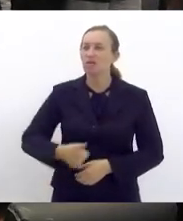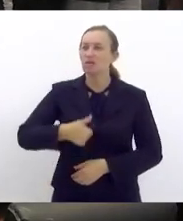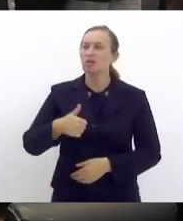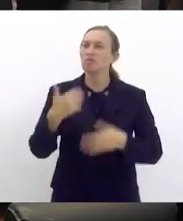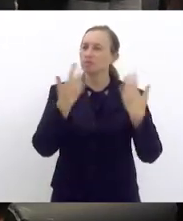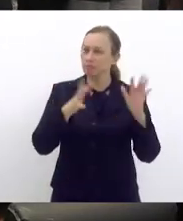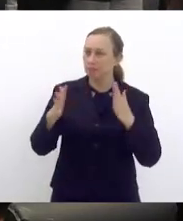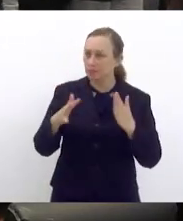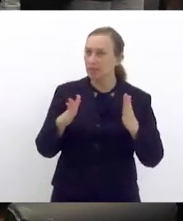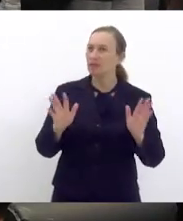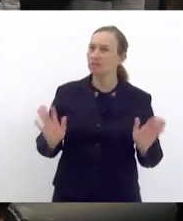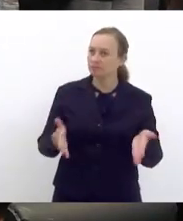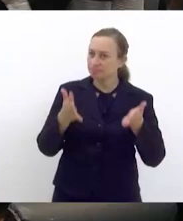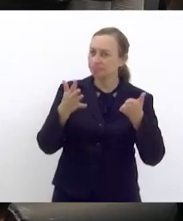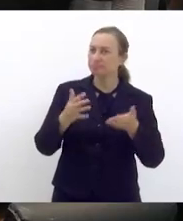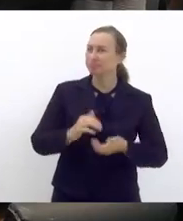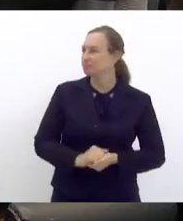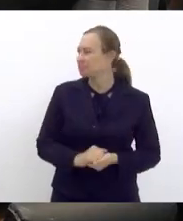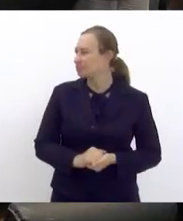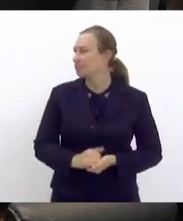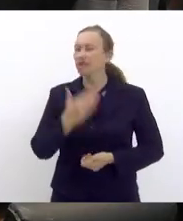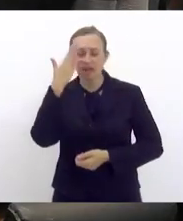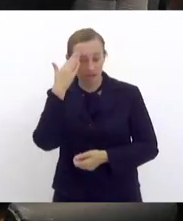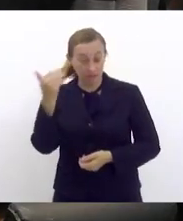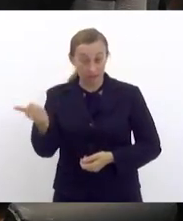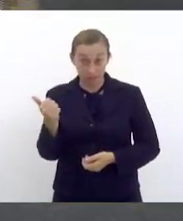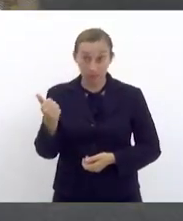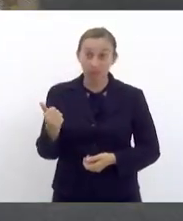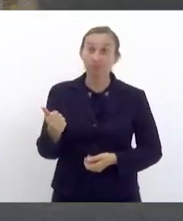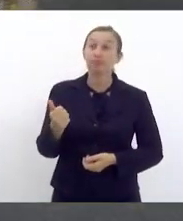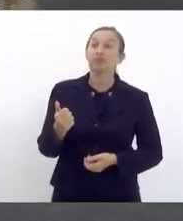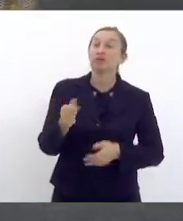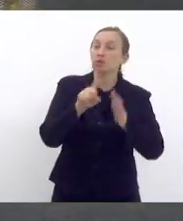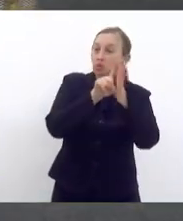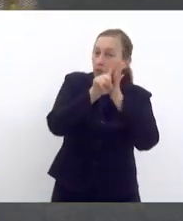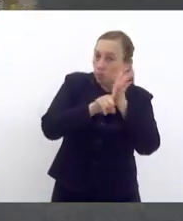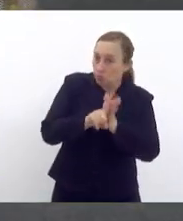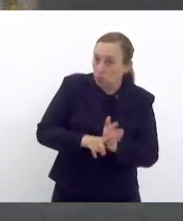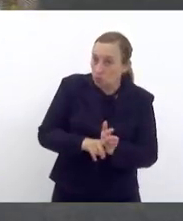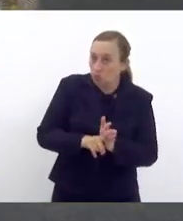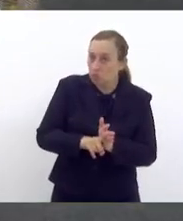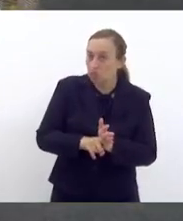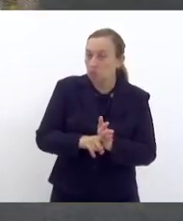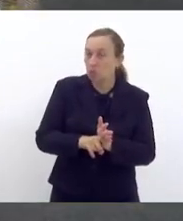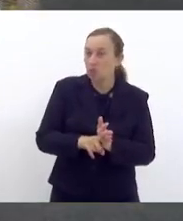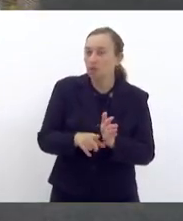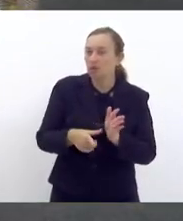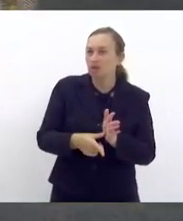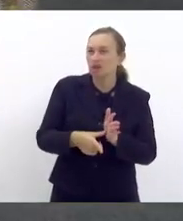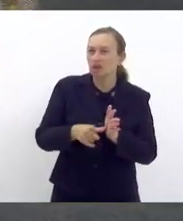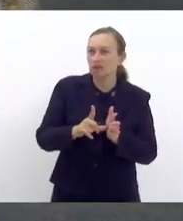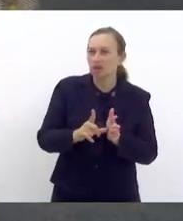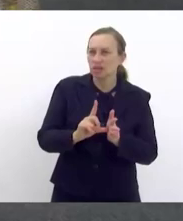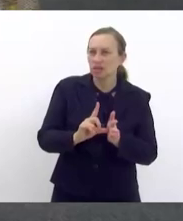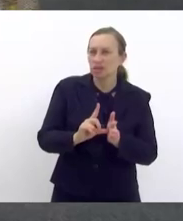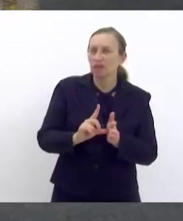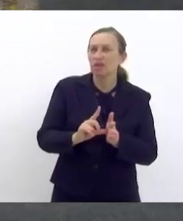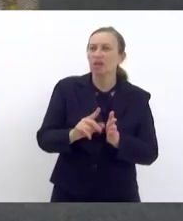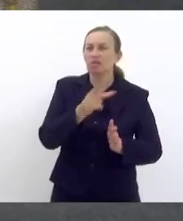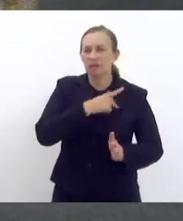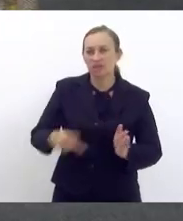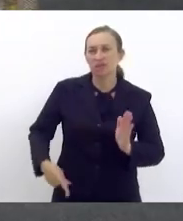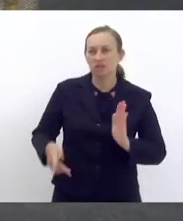parabenizar pela iniciativa. A gente sabe que o diagnóstico precoce... Presidente, em questão de ordem.